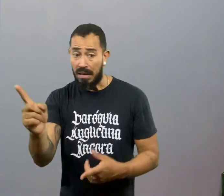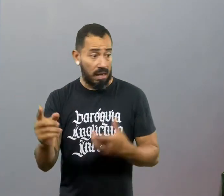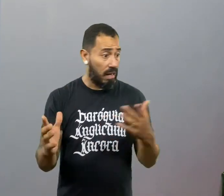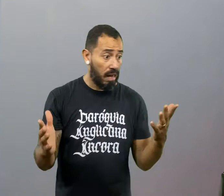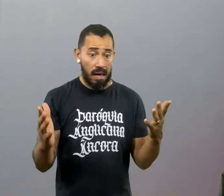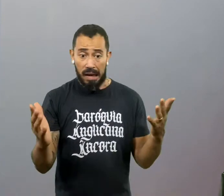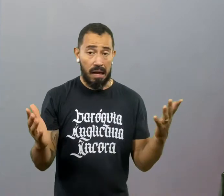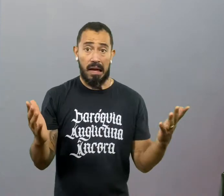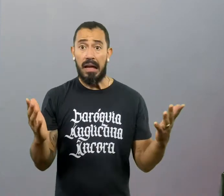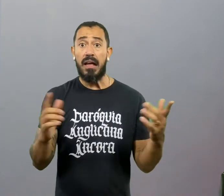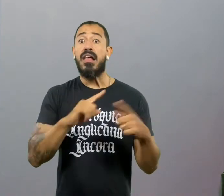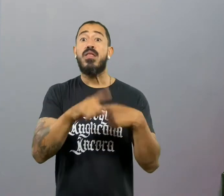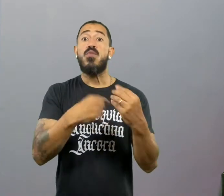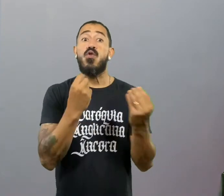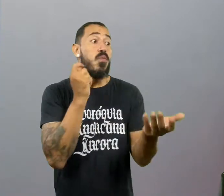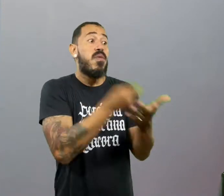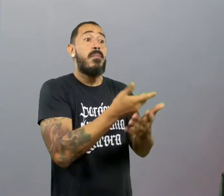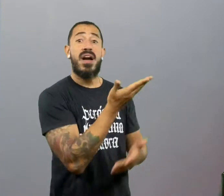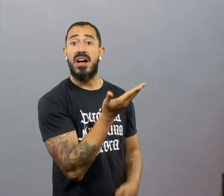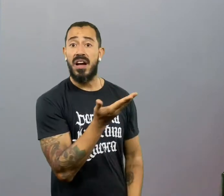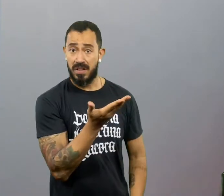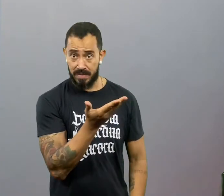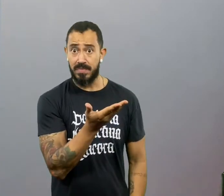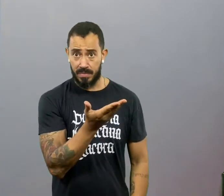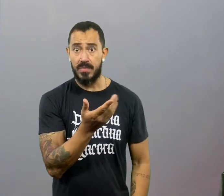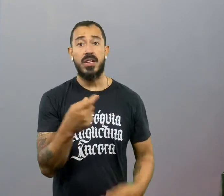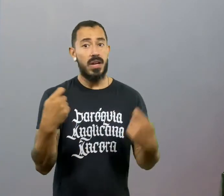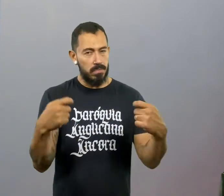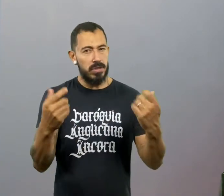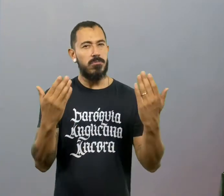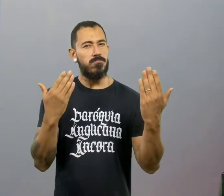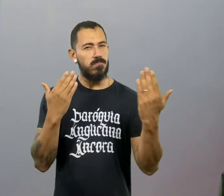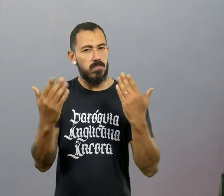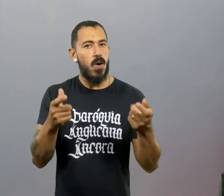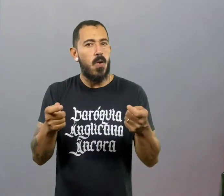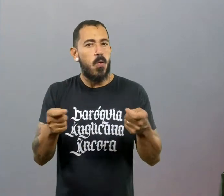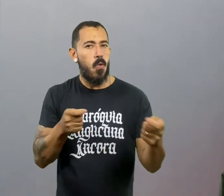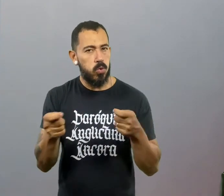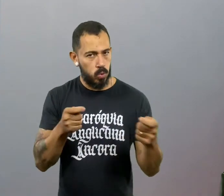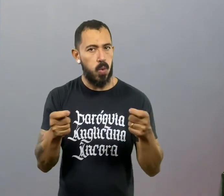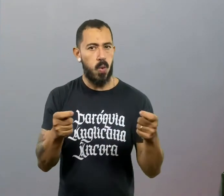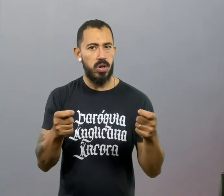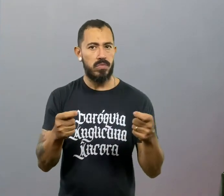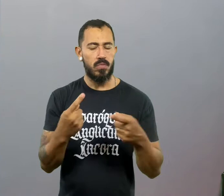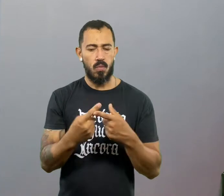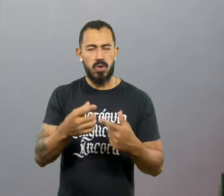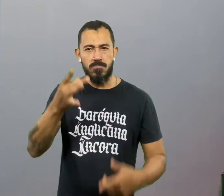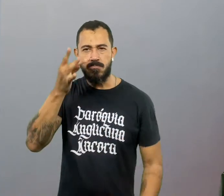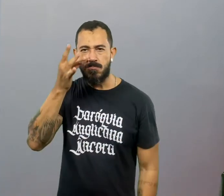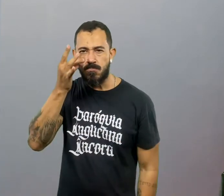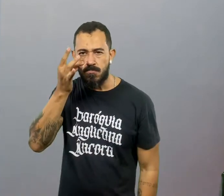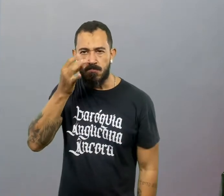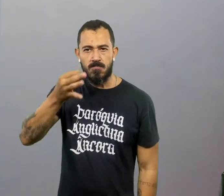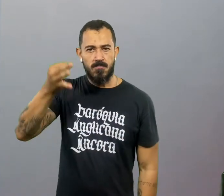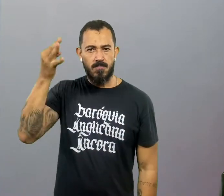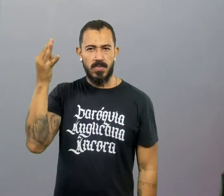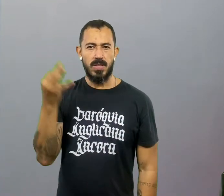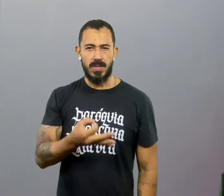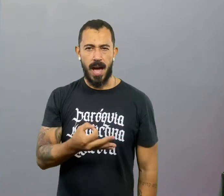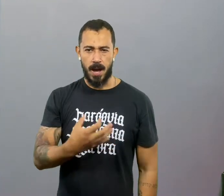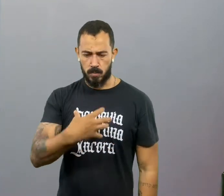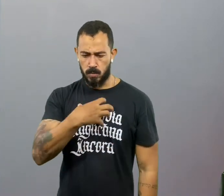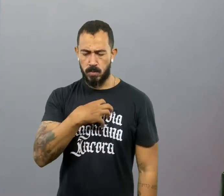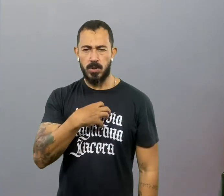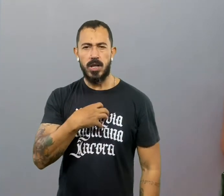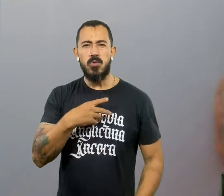medida é certa. Equilíbrio do bom exercício das coisas para que você pratique o bem com honestidade, com verdade, com